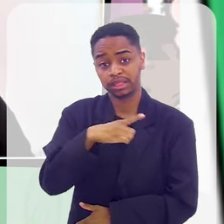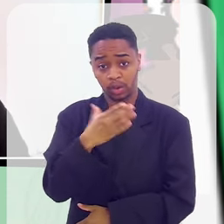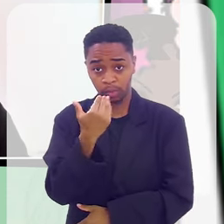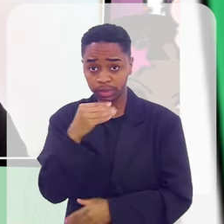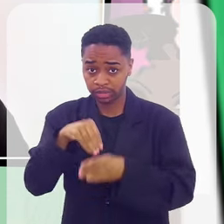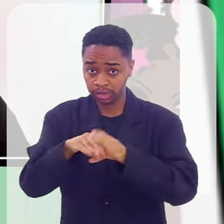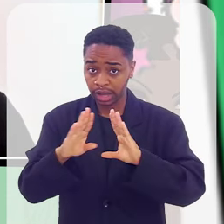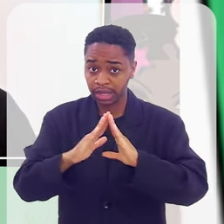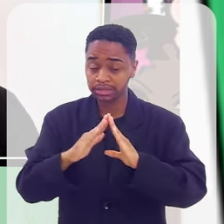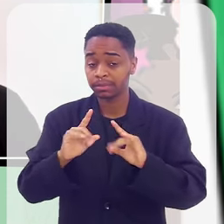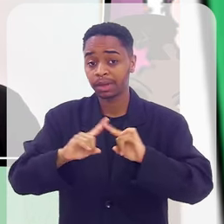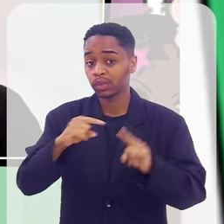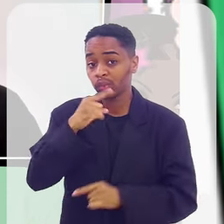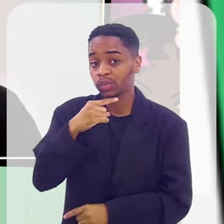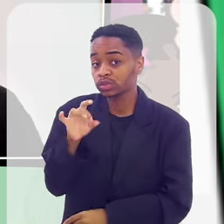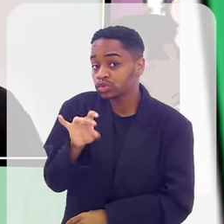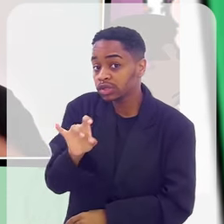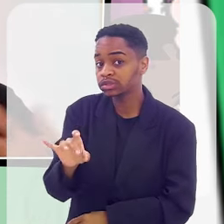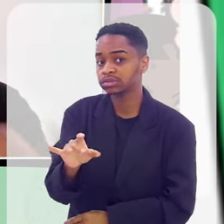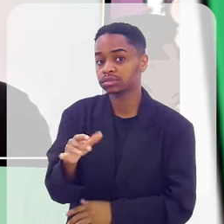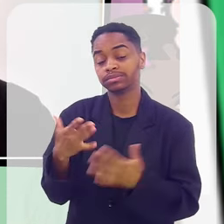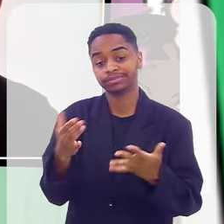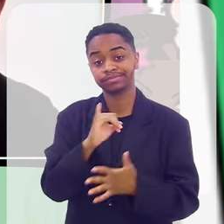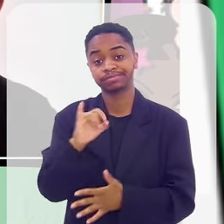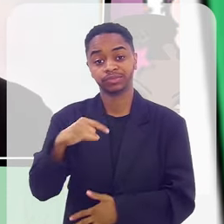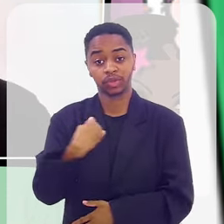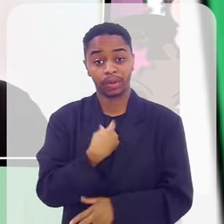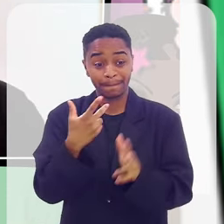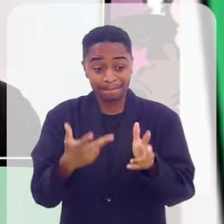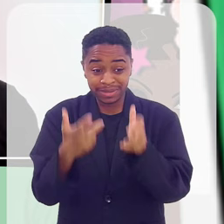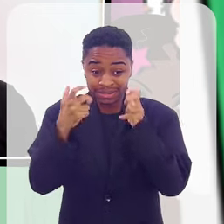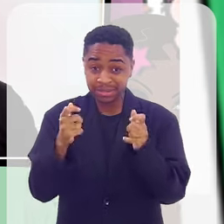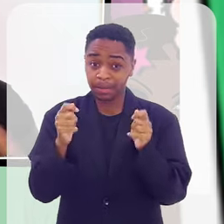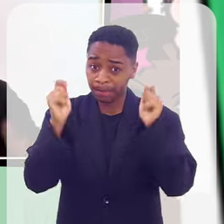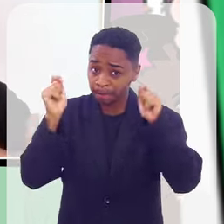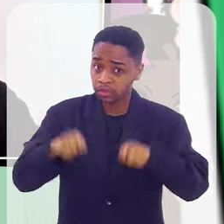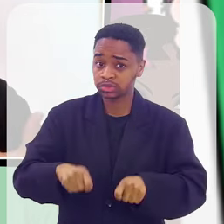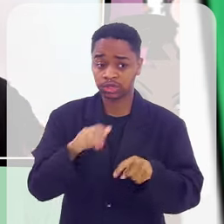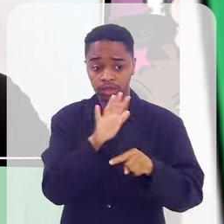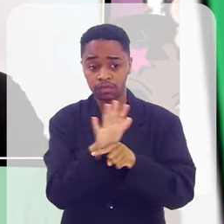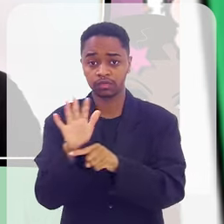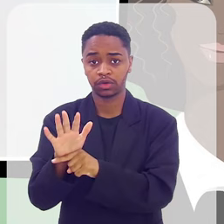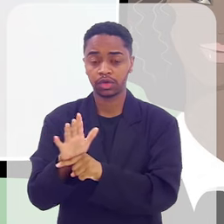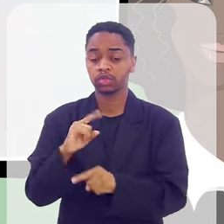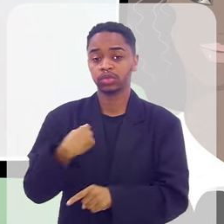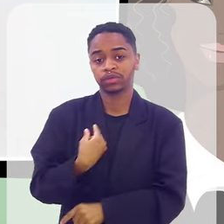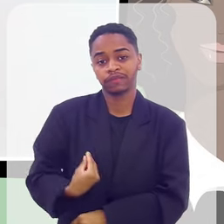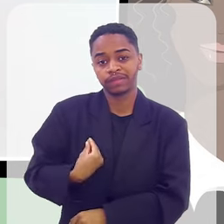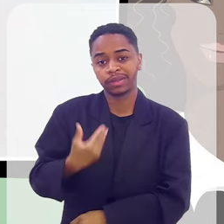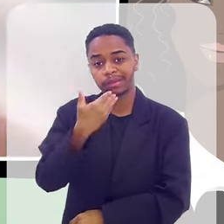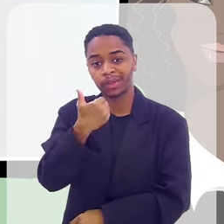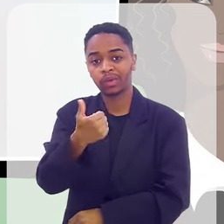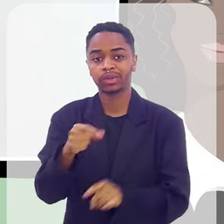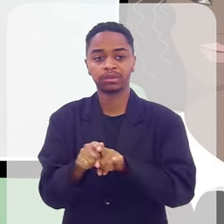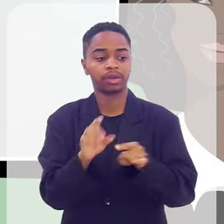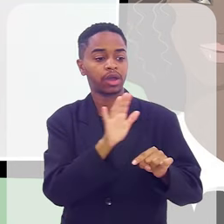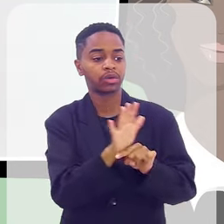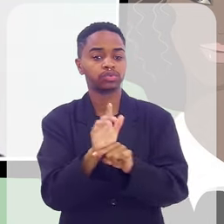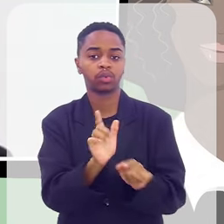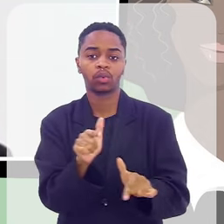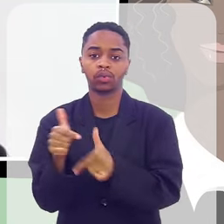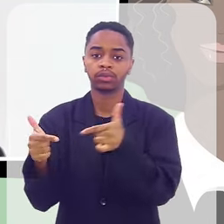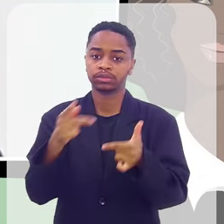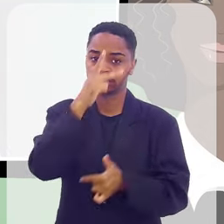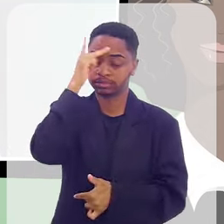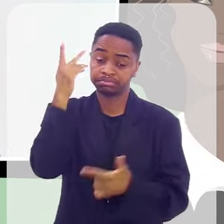lá e dar comida à boca dele. Quando a gente percebe que isso é possível, a nossa vida toma muito sentido, além de dar vida a outras